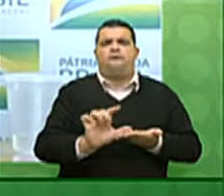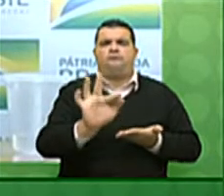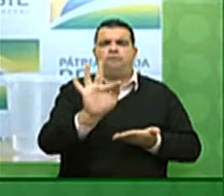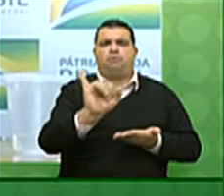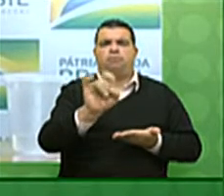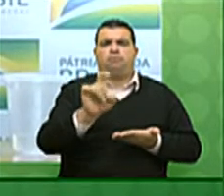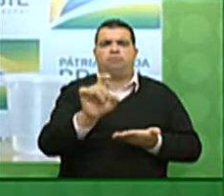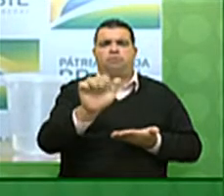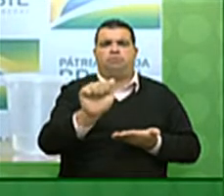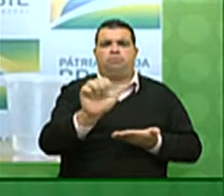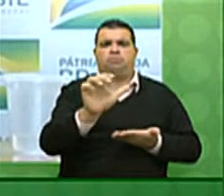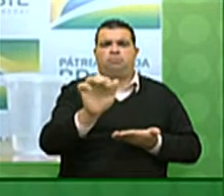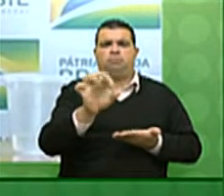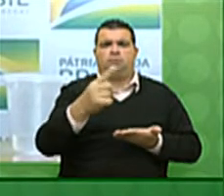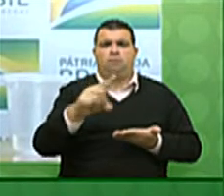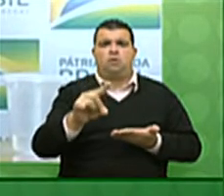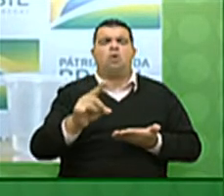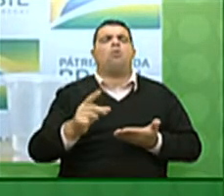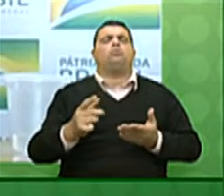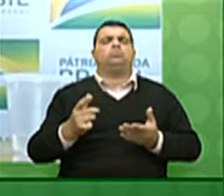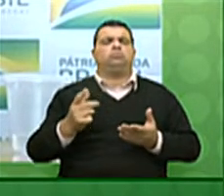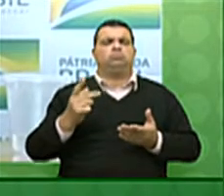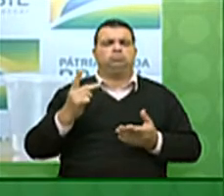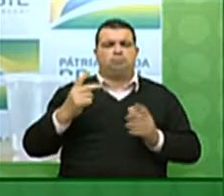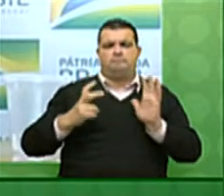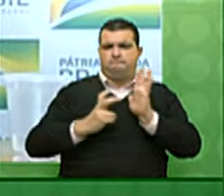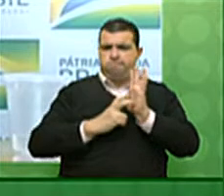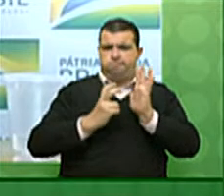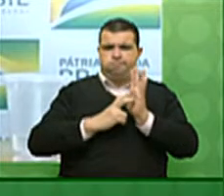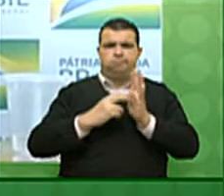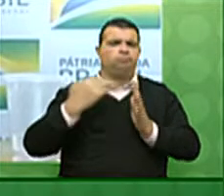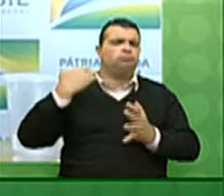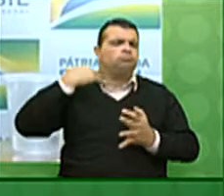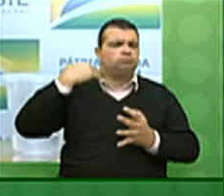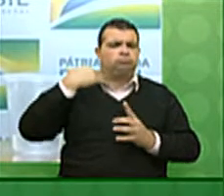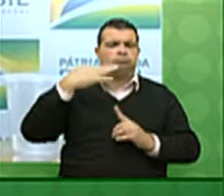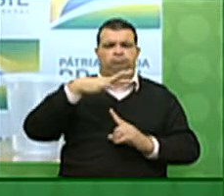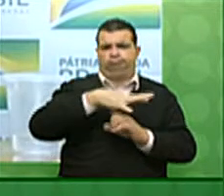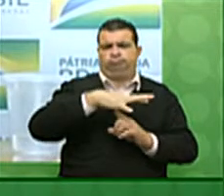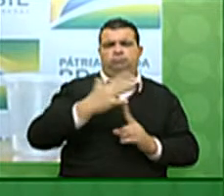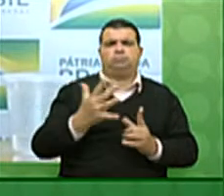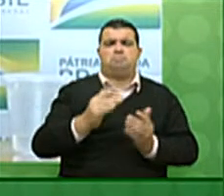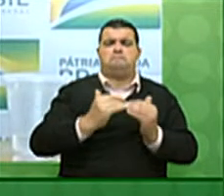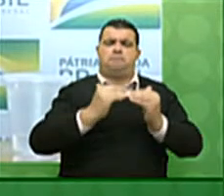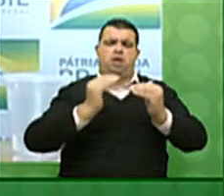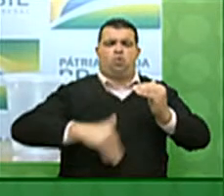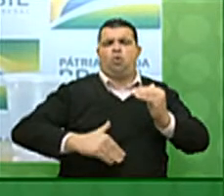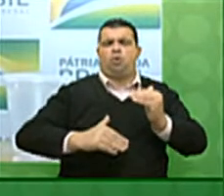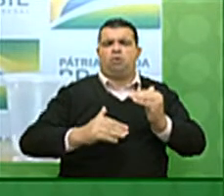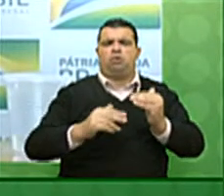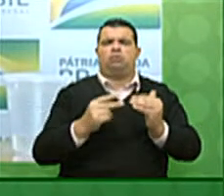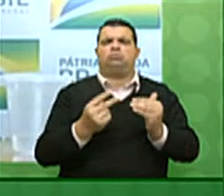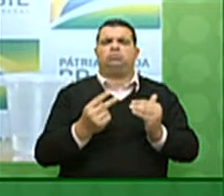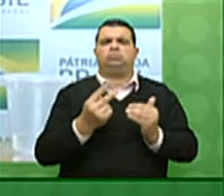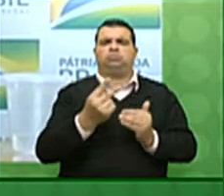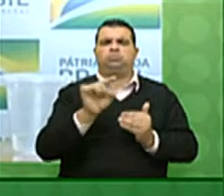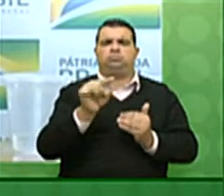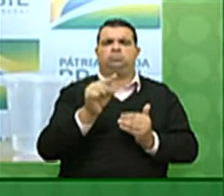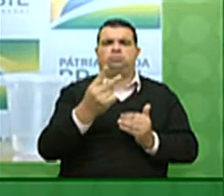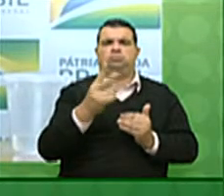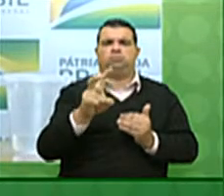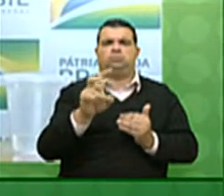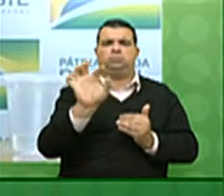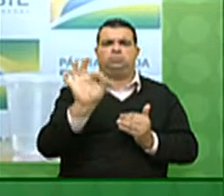do Conselho de Política Monetária do Banco Central em seu menor nível histórico, 2,25